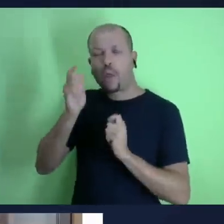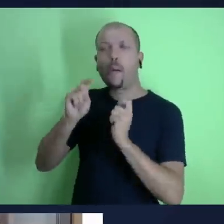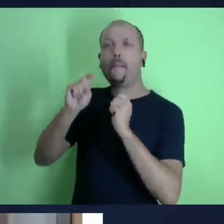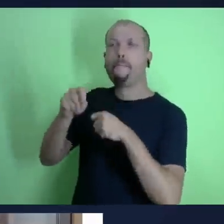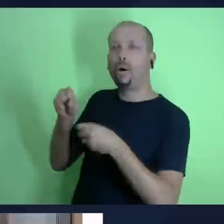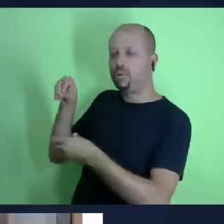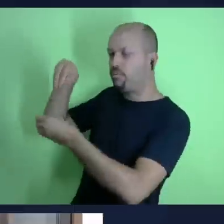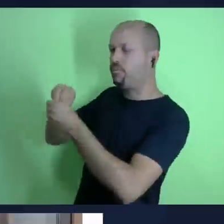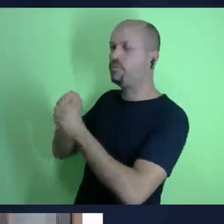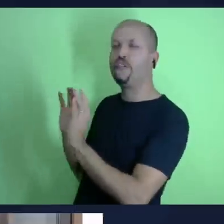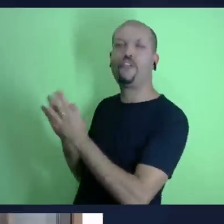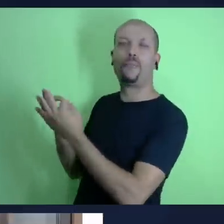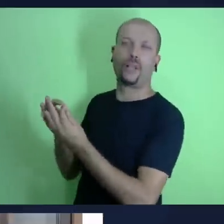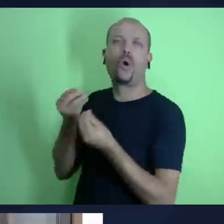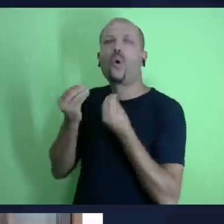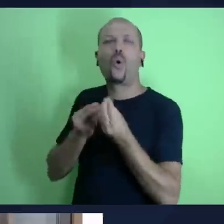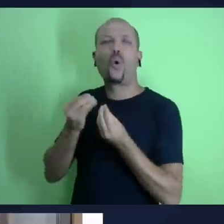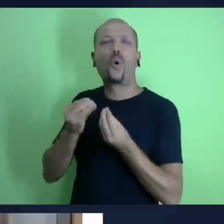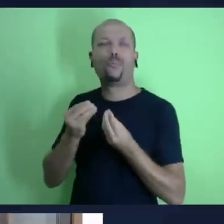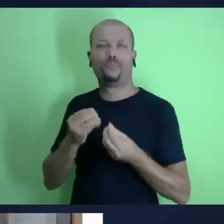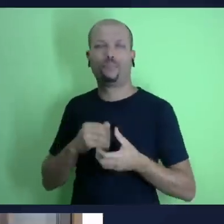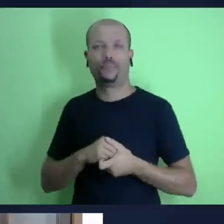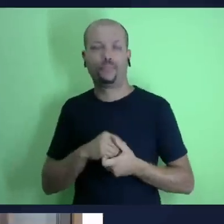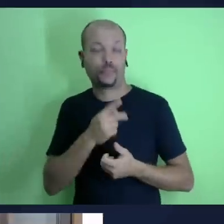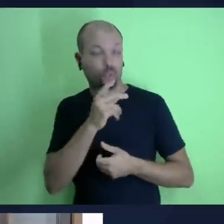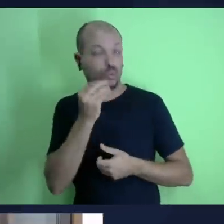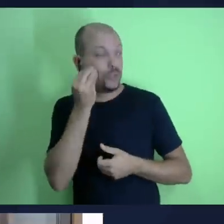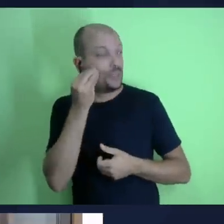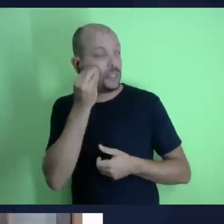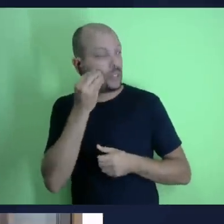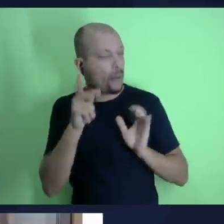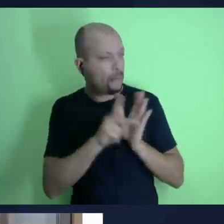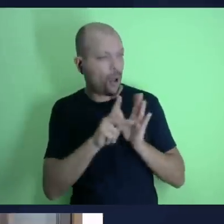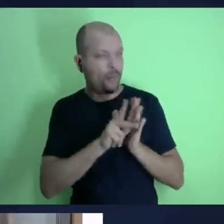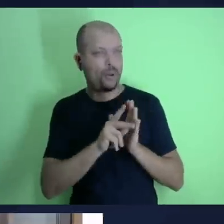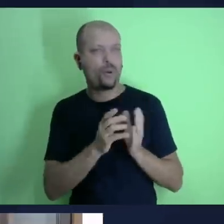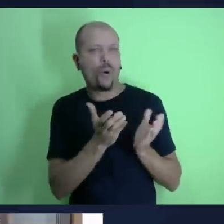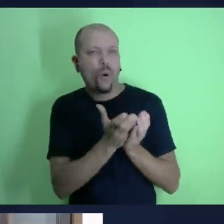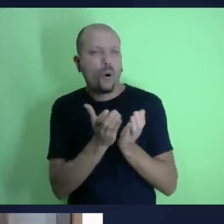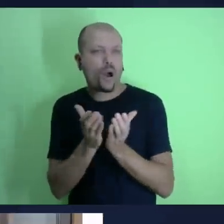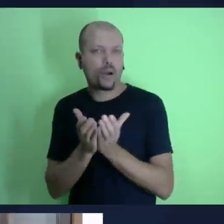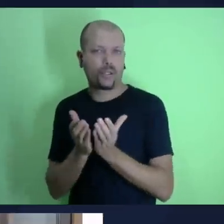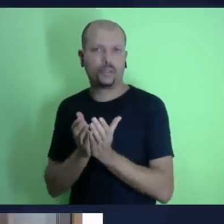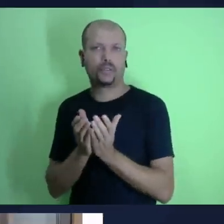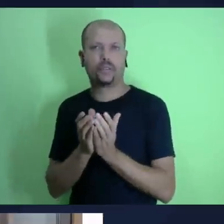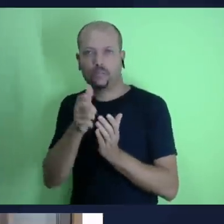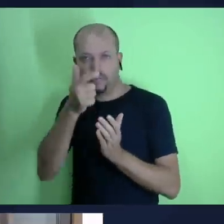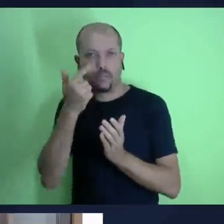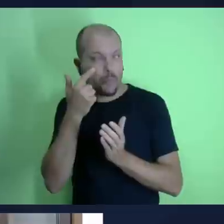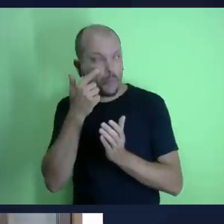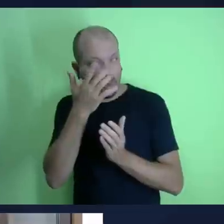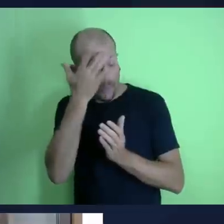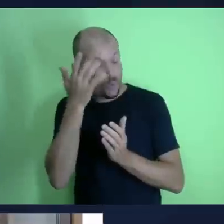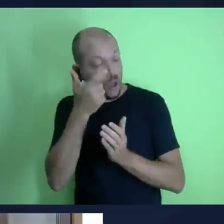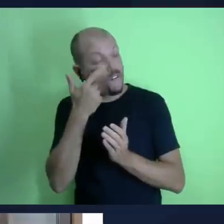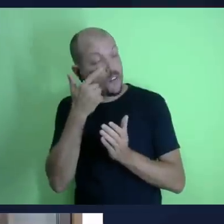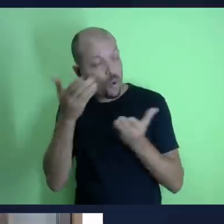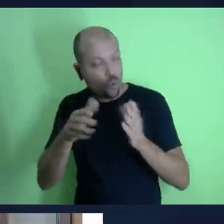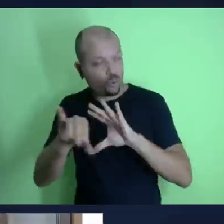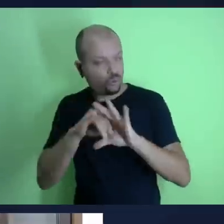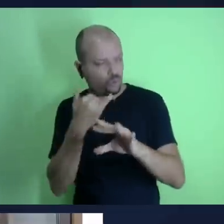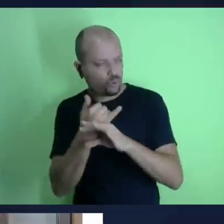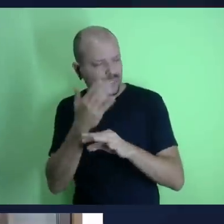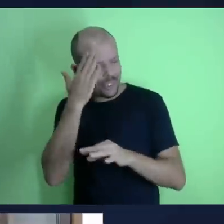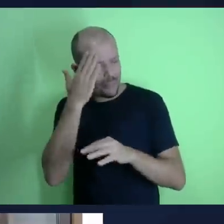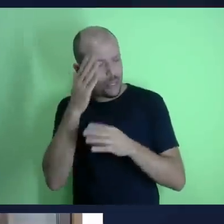caminho correto bom o parâmetro o padrão para a gente saber se a gente está no caminho